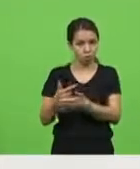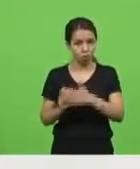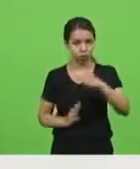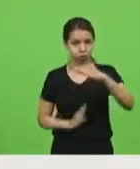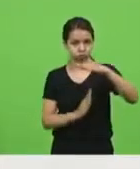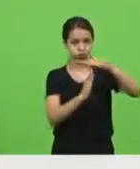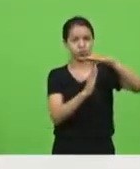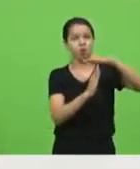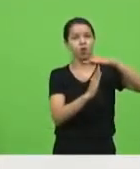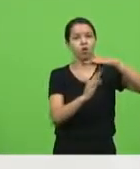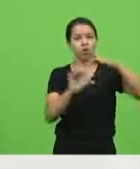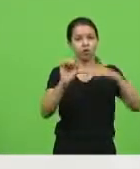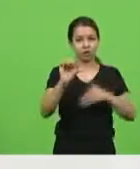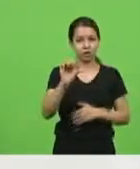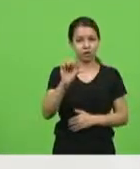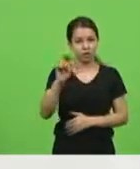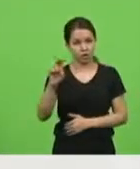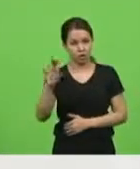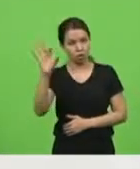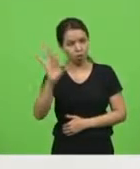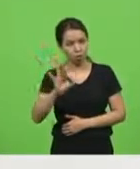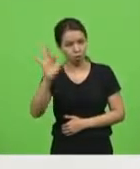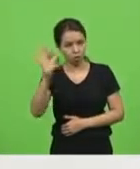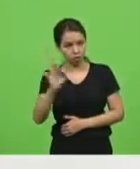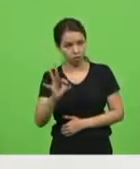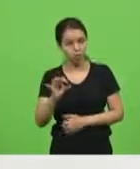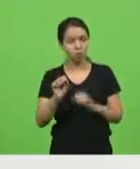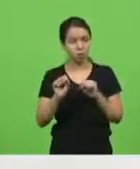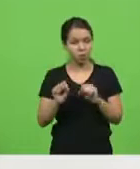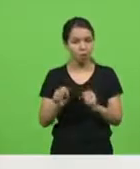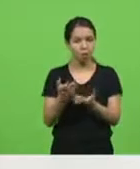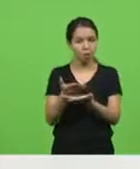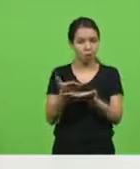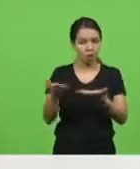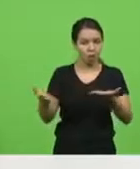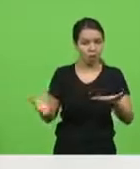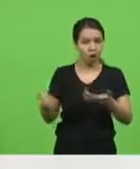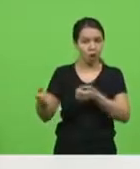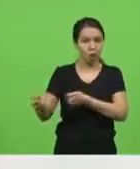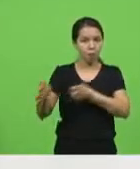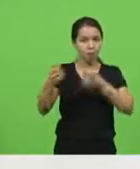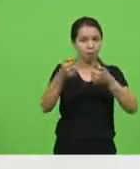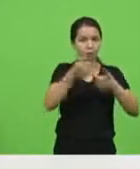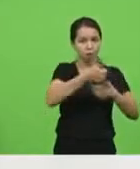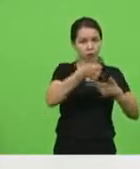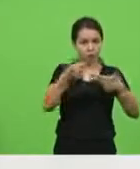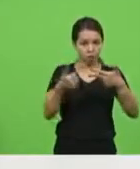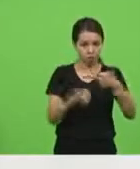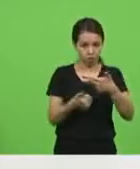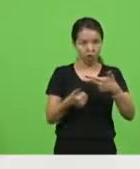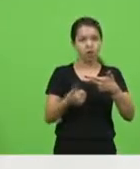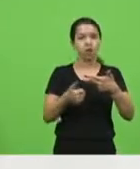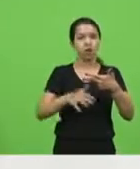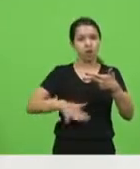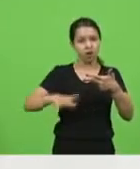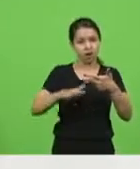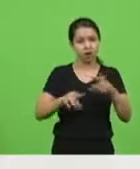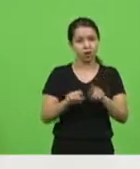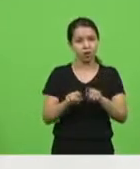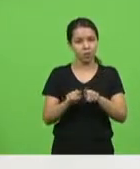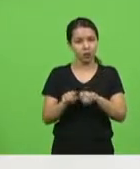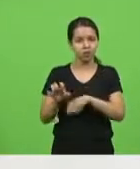95%, ficariam dos poderes da União, estados e municípios facultados a aplicar diversos